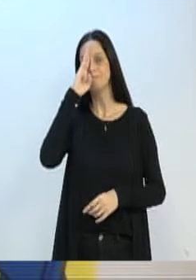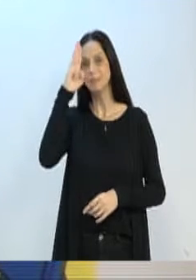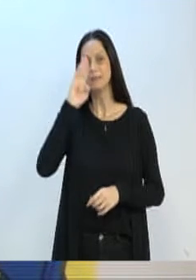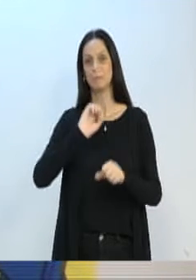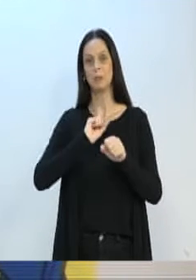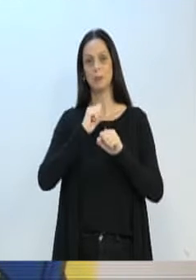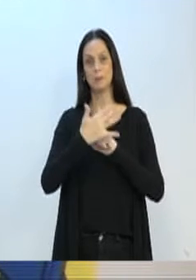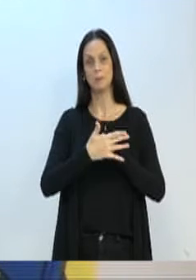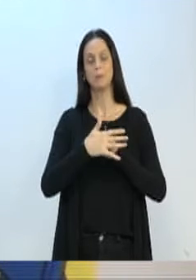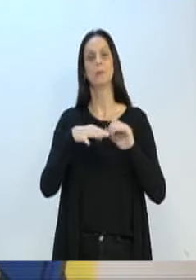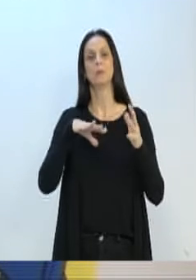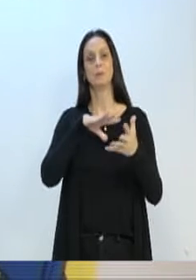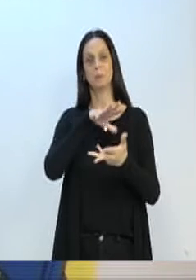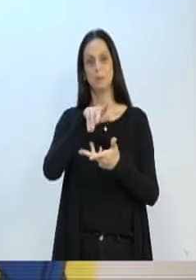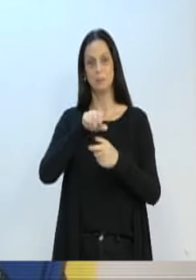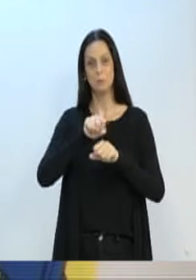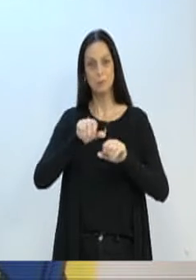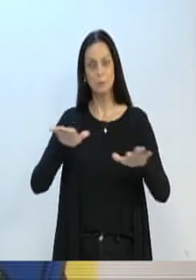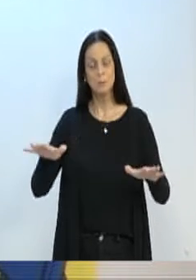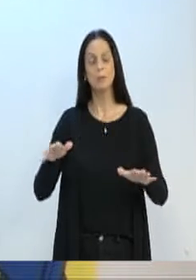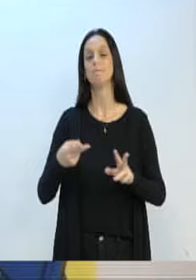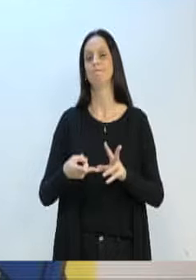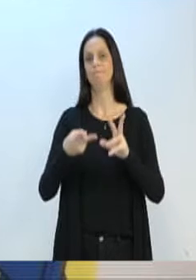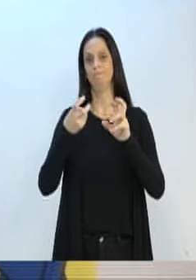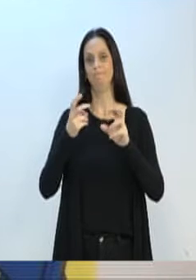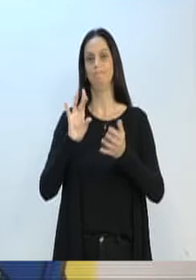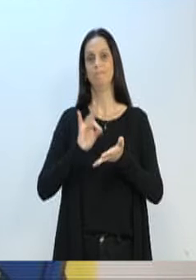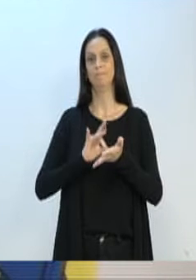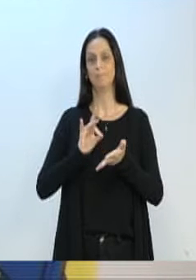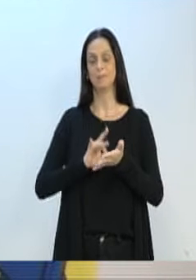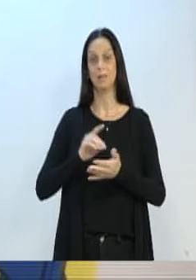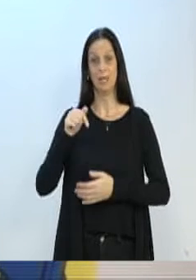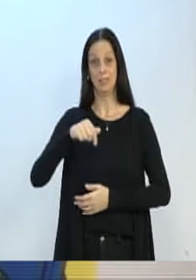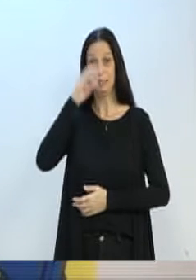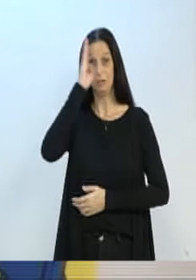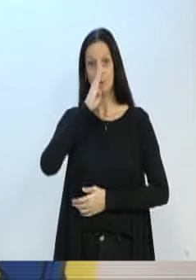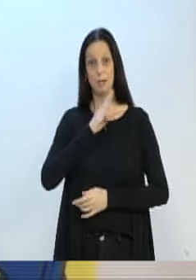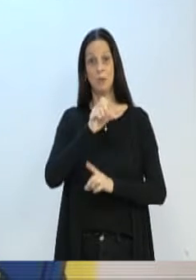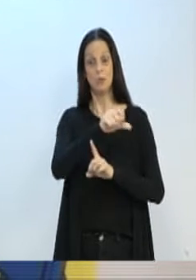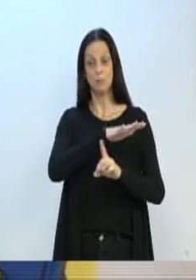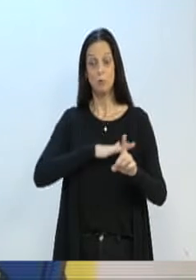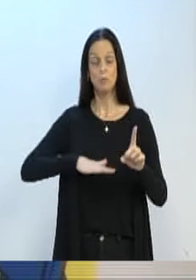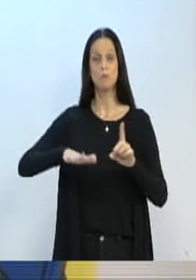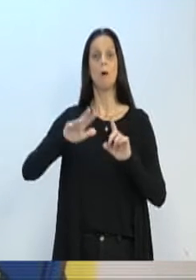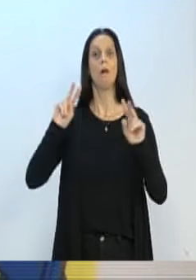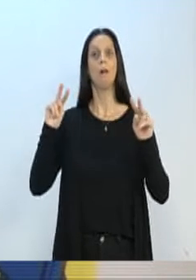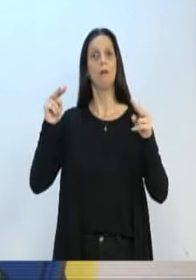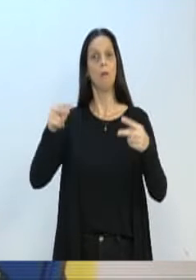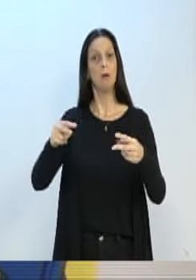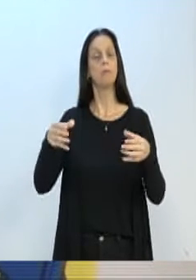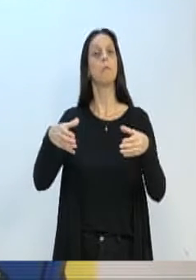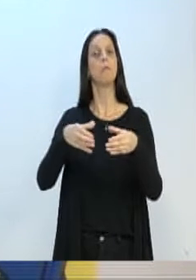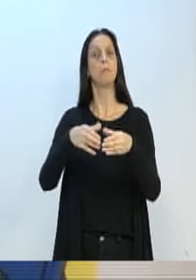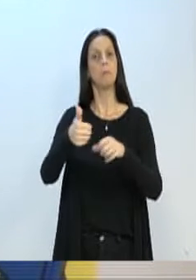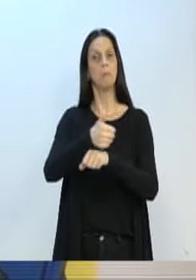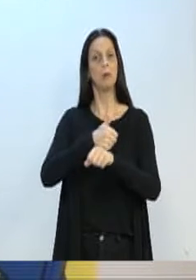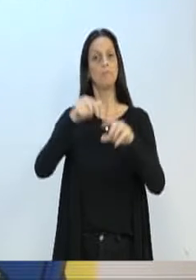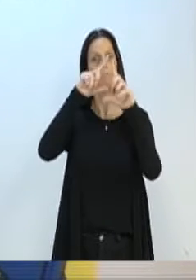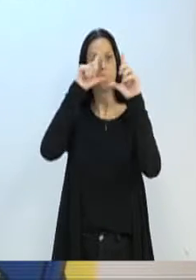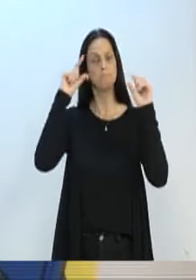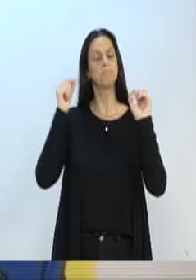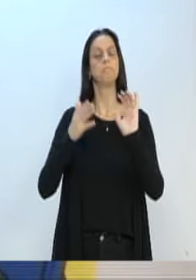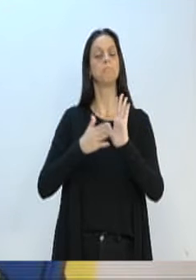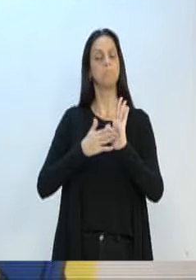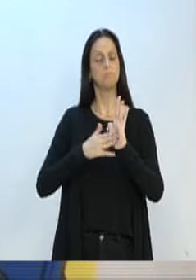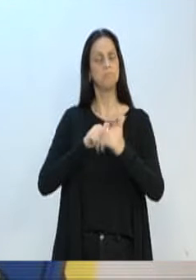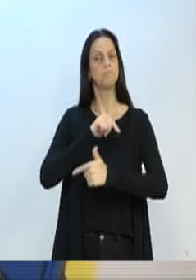ainda mais evidente. Foi na pandemia que toda a sociedade brasileira reconheceu o importante trabalho prestado por nós, porque via